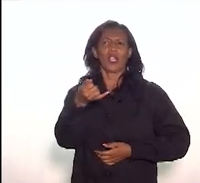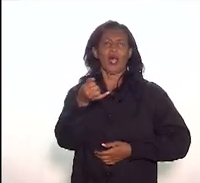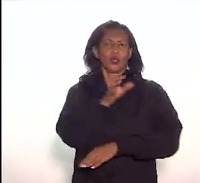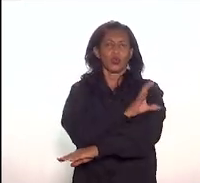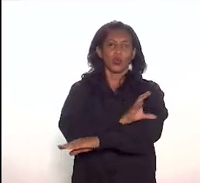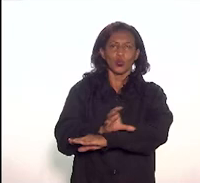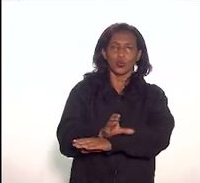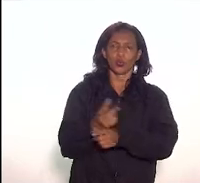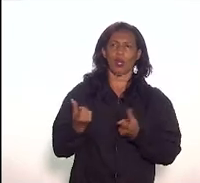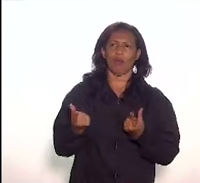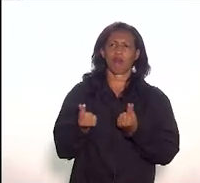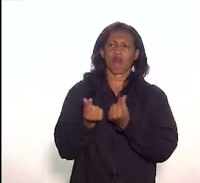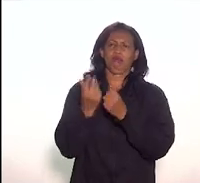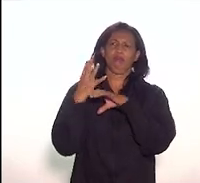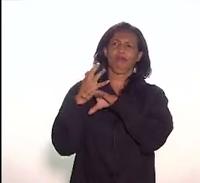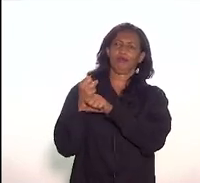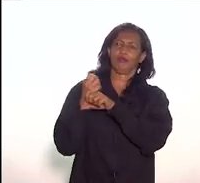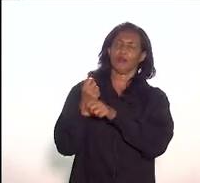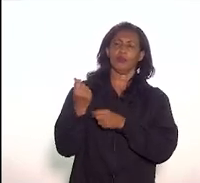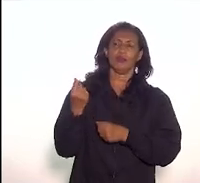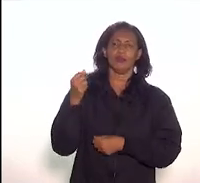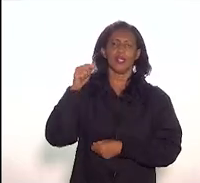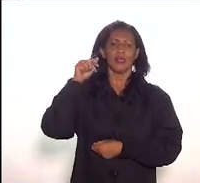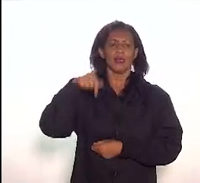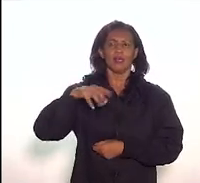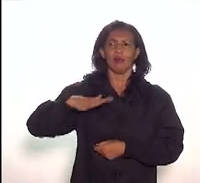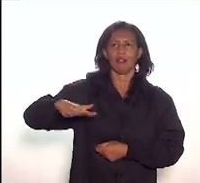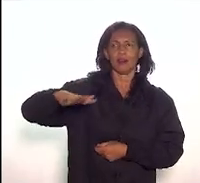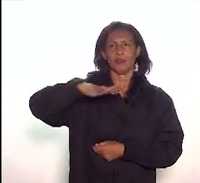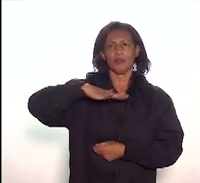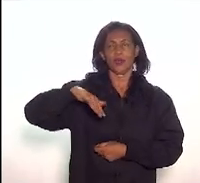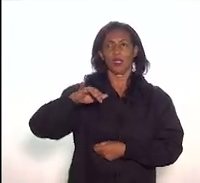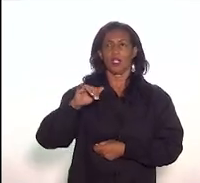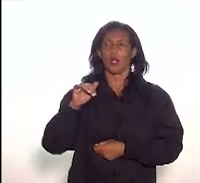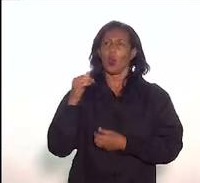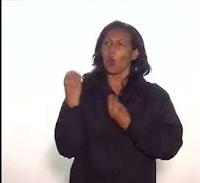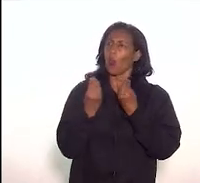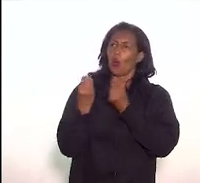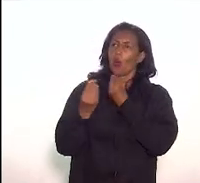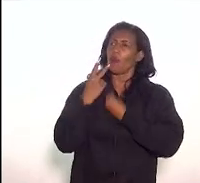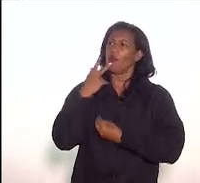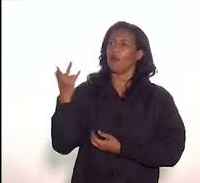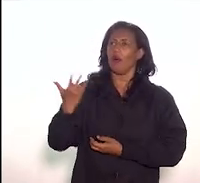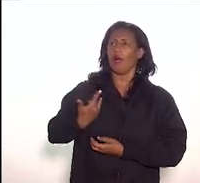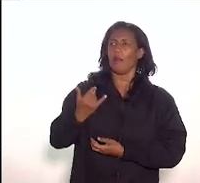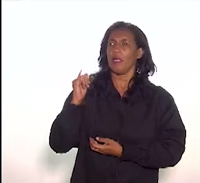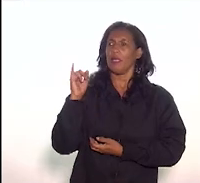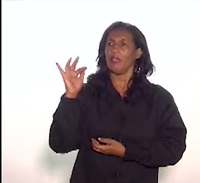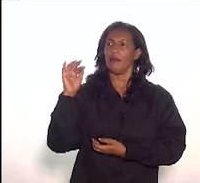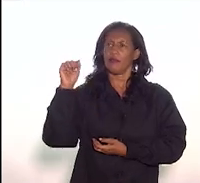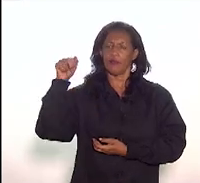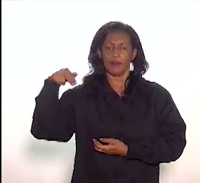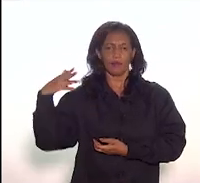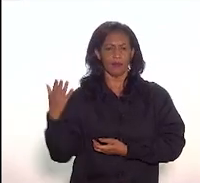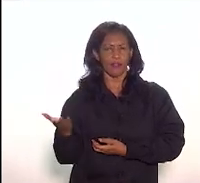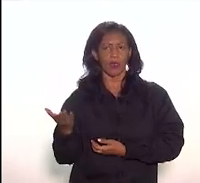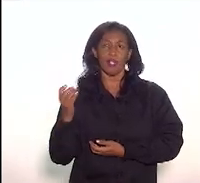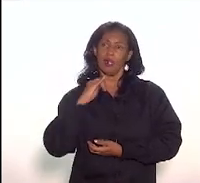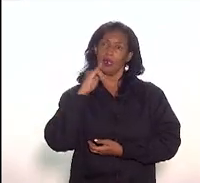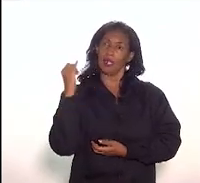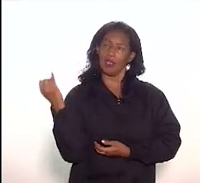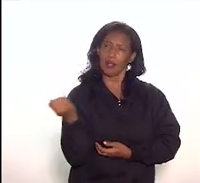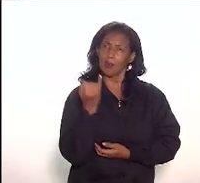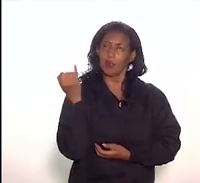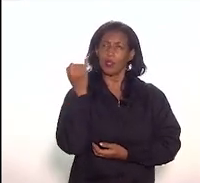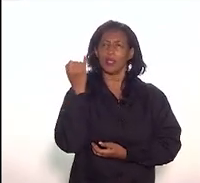econômicas na região, como disse a nossa colega do IFAM, é importante trazer a área do